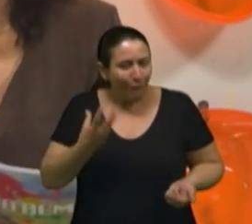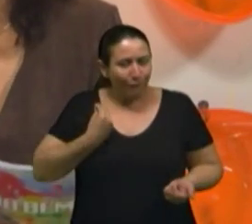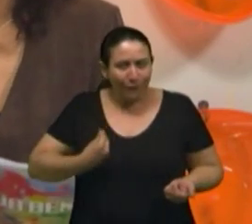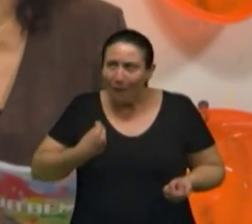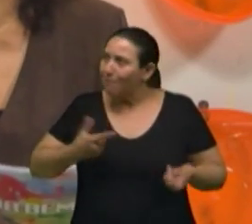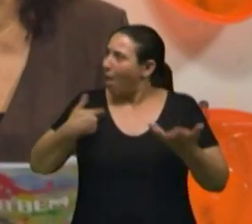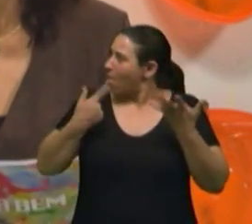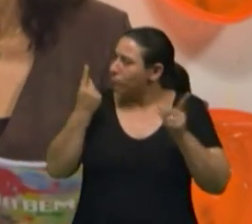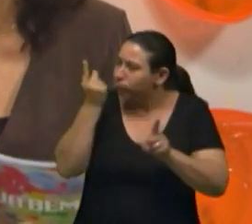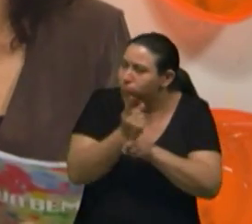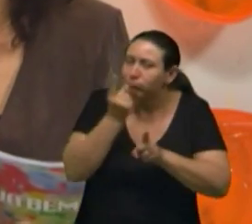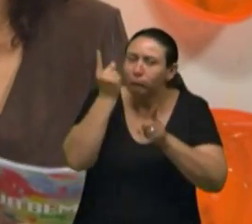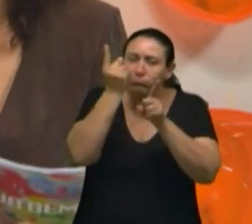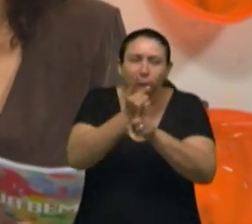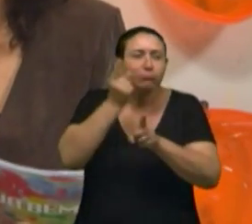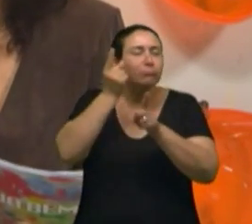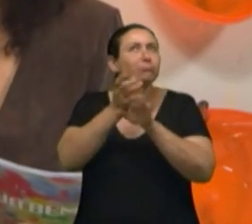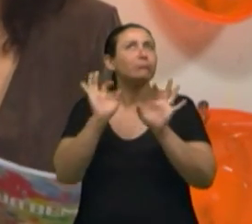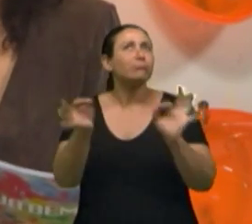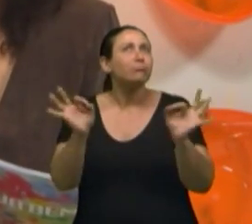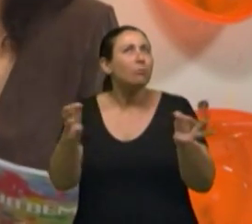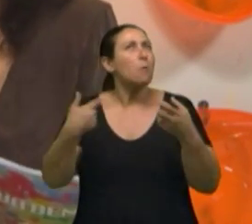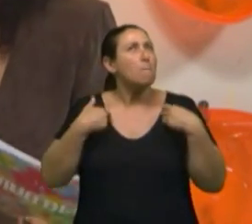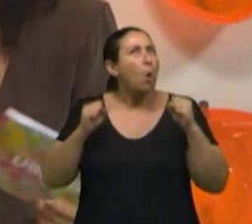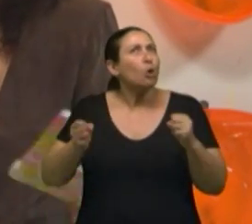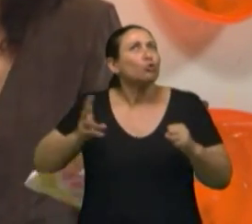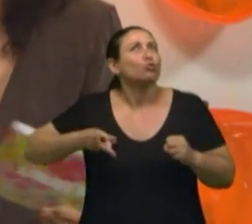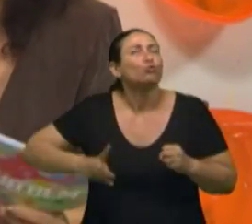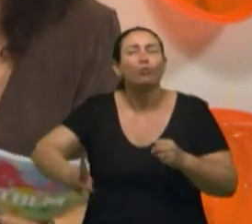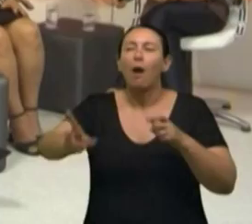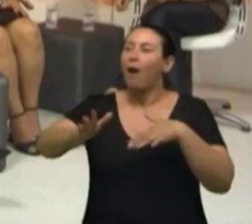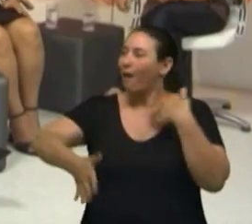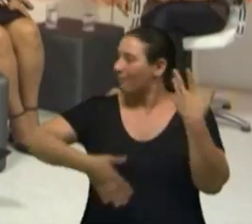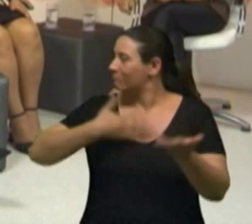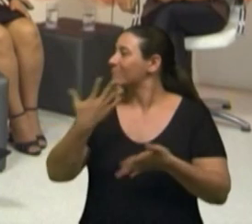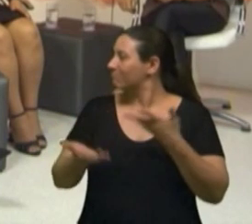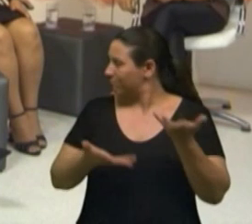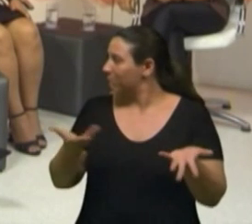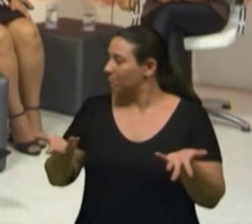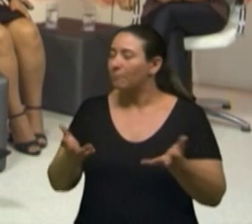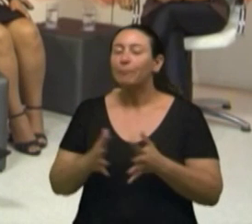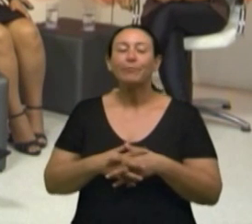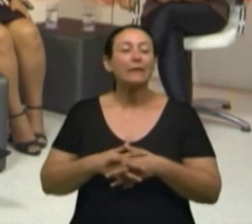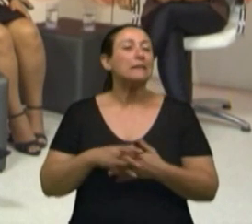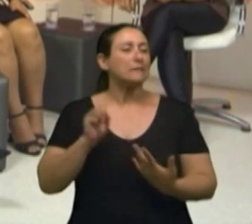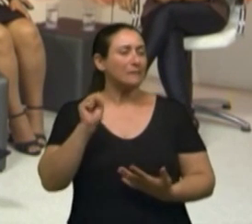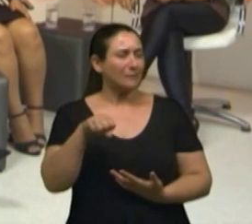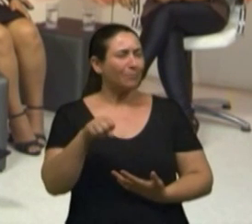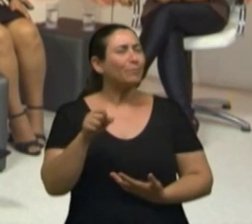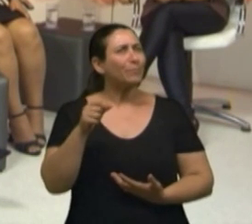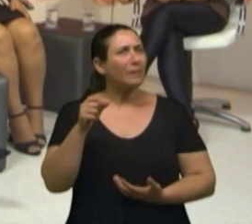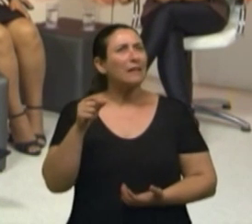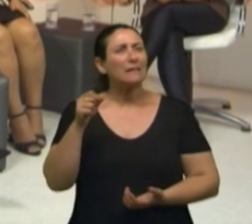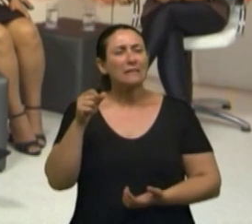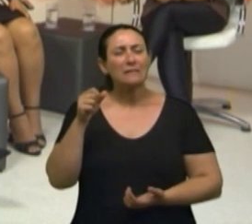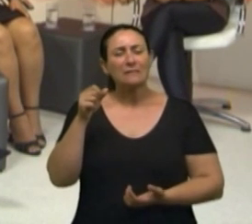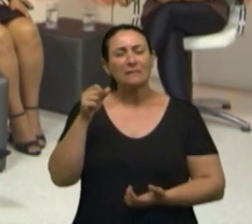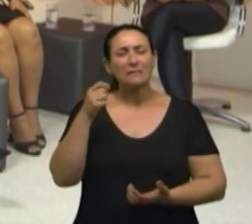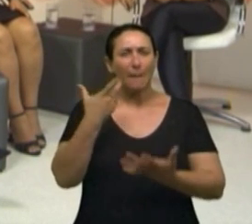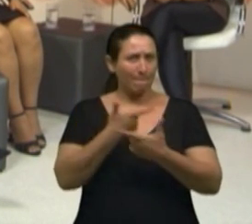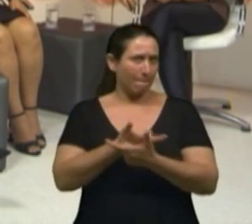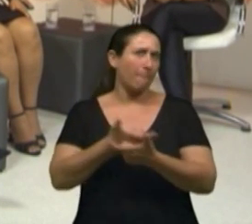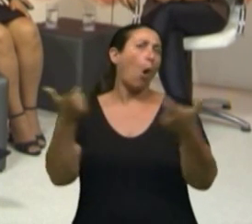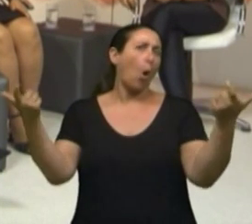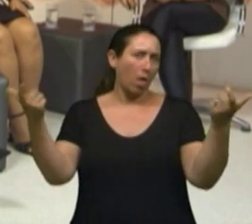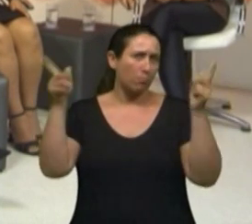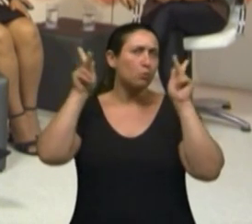continuar muito ativo e contribuindo para a sociedade também, evidente. Como eu já falei, Isabel, a maioria